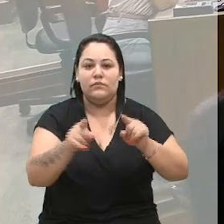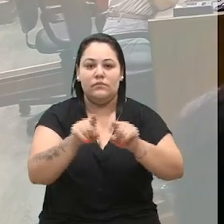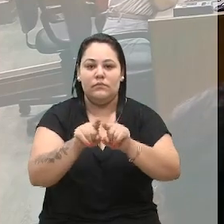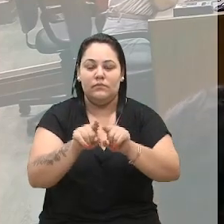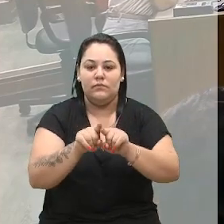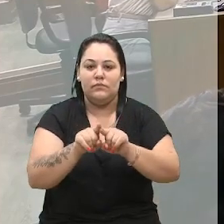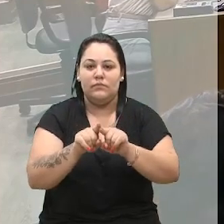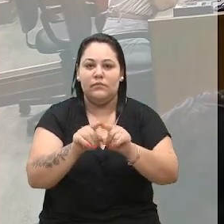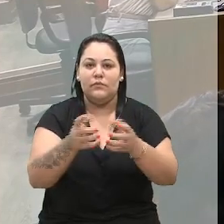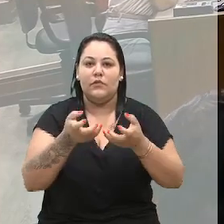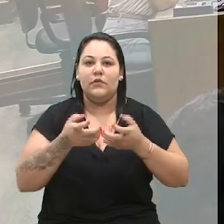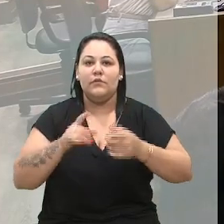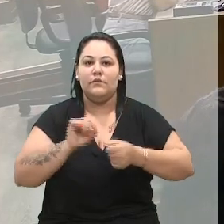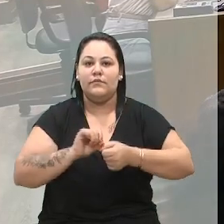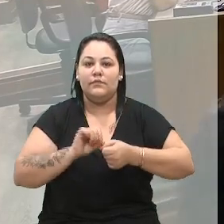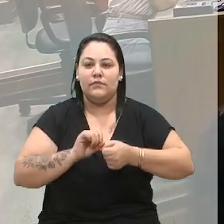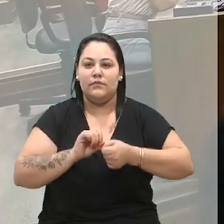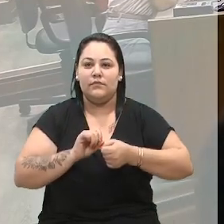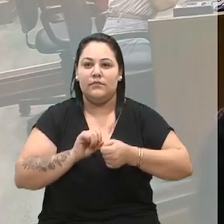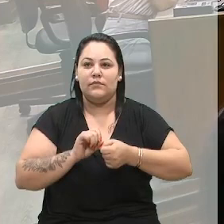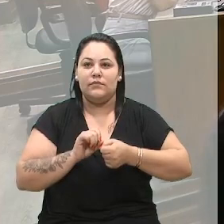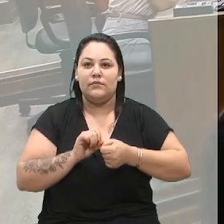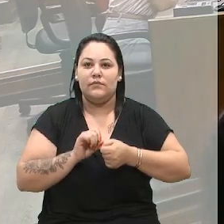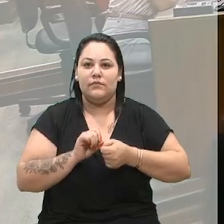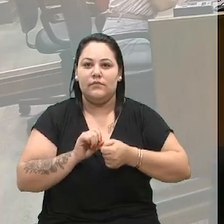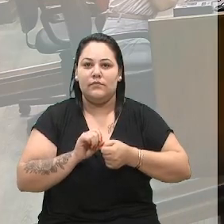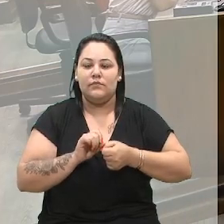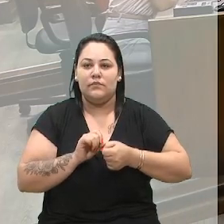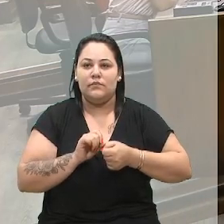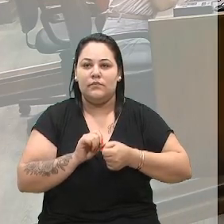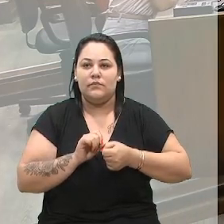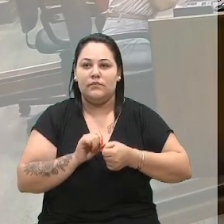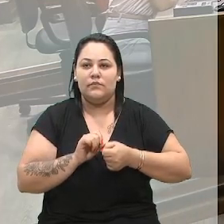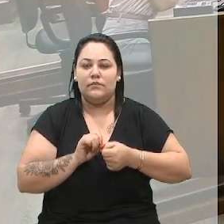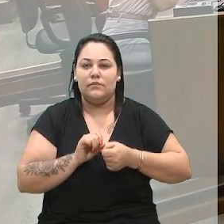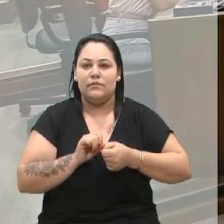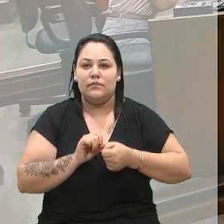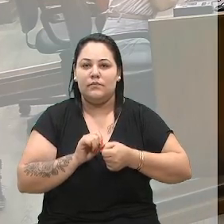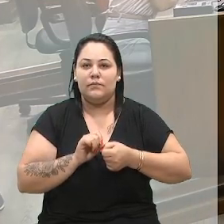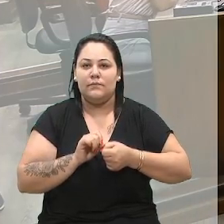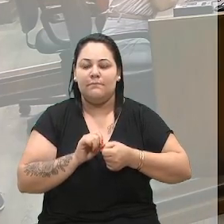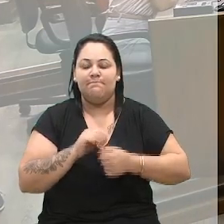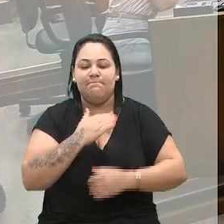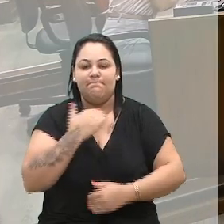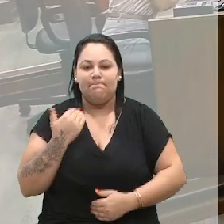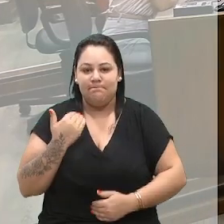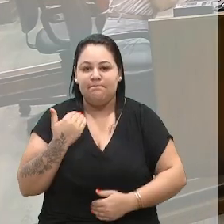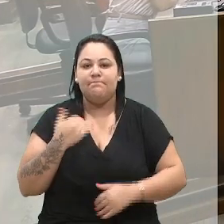Eu quero fazer um voto aqui, é um voto de pesar e, ao mesmo tempo, de lembrança.